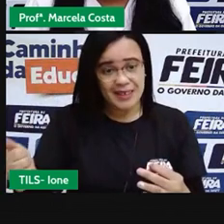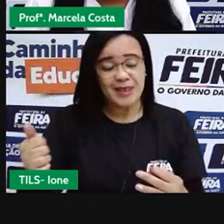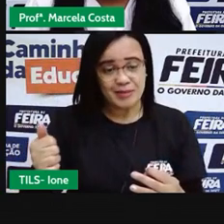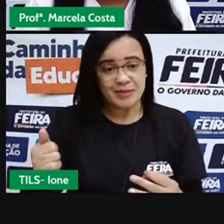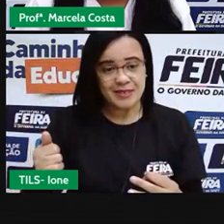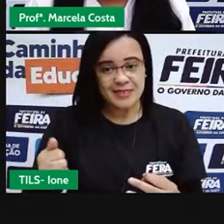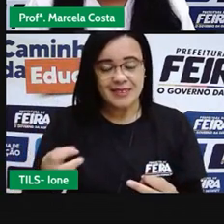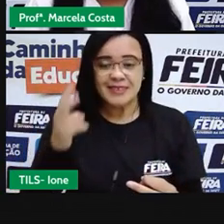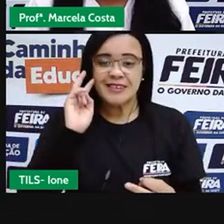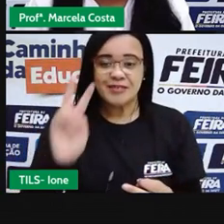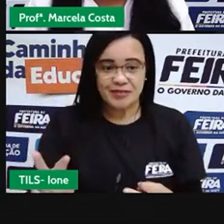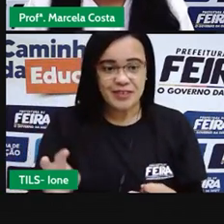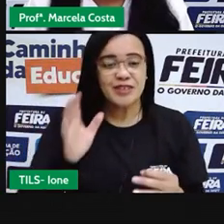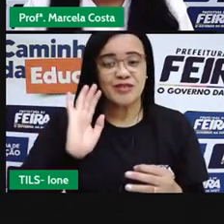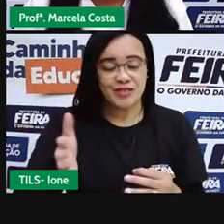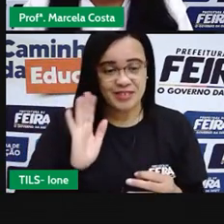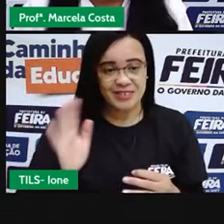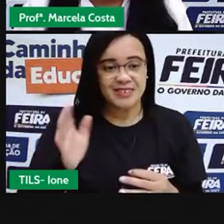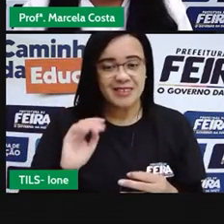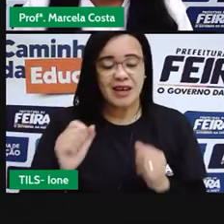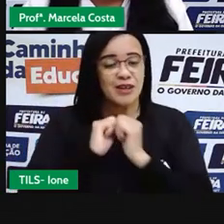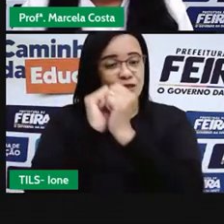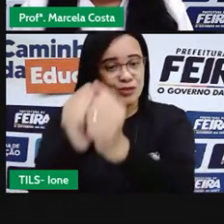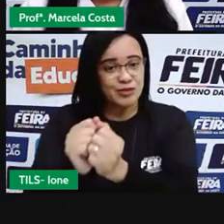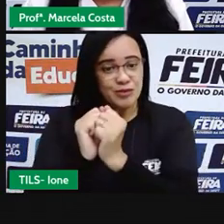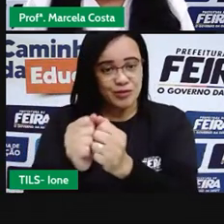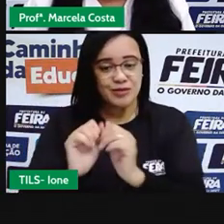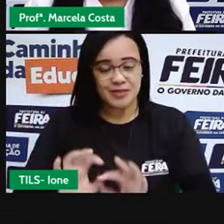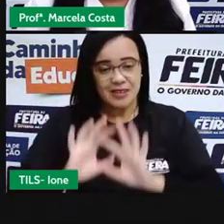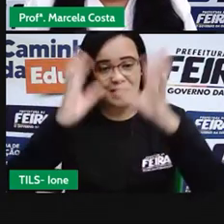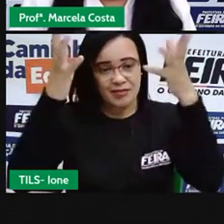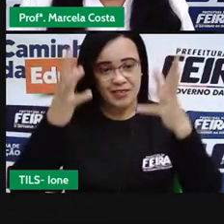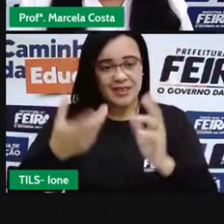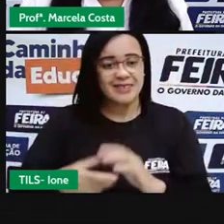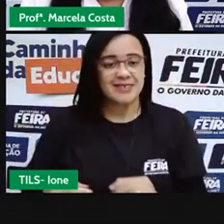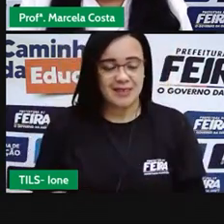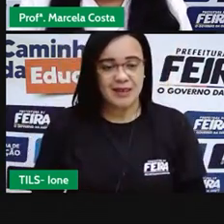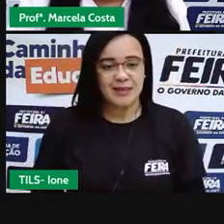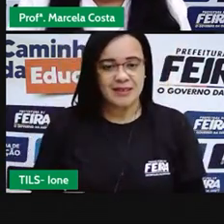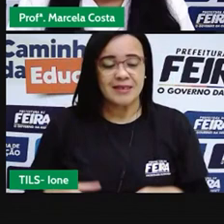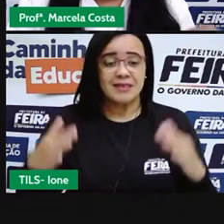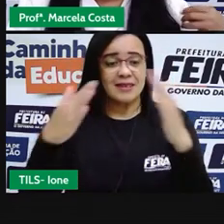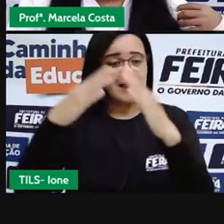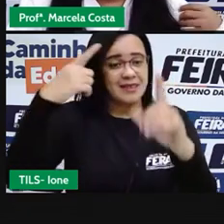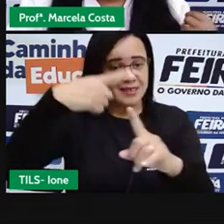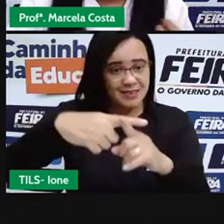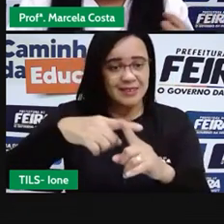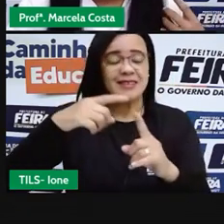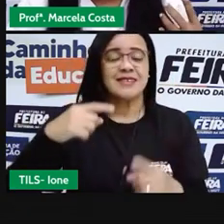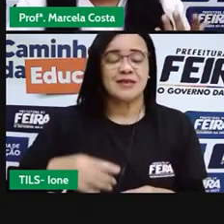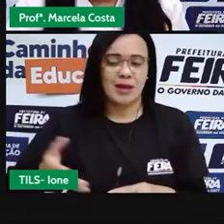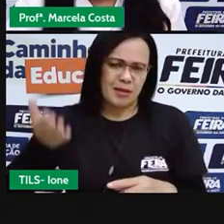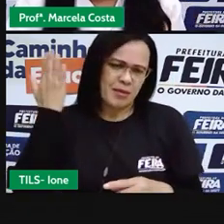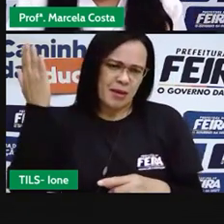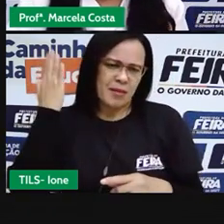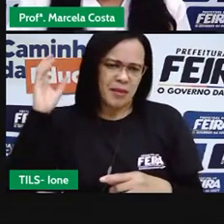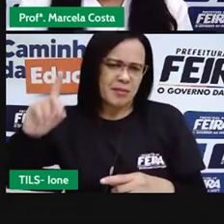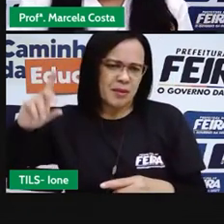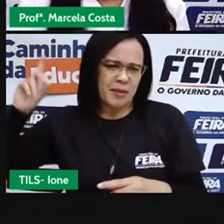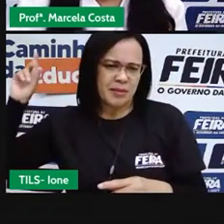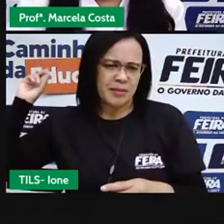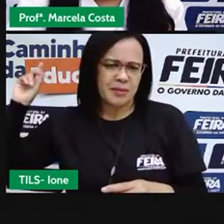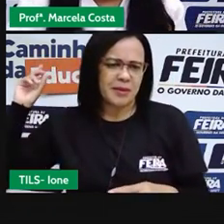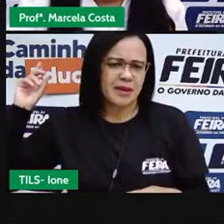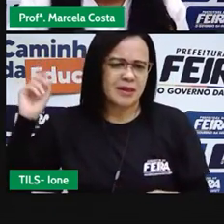chegaram a participar dos festejos da catedral na época em que acontecia